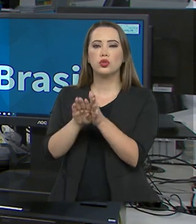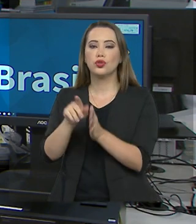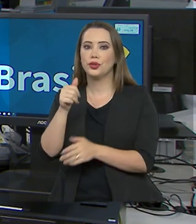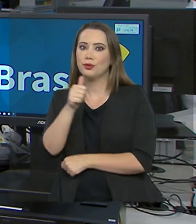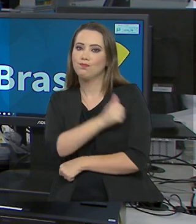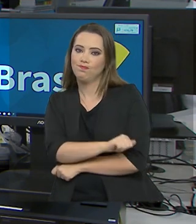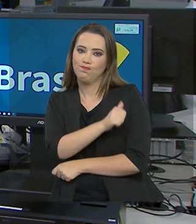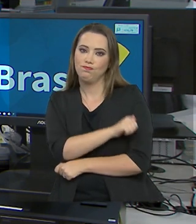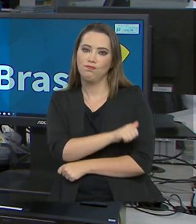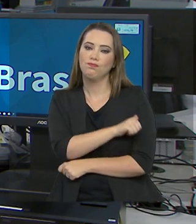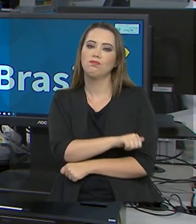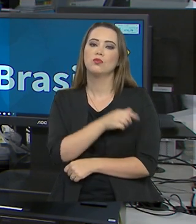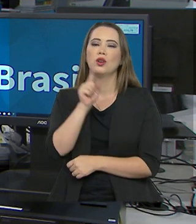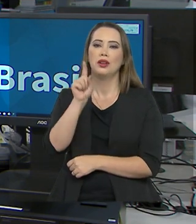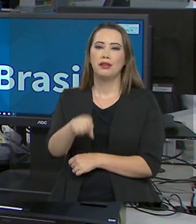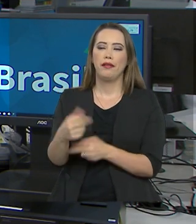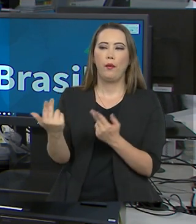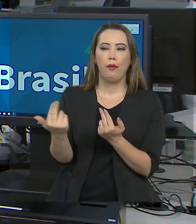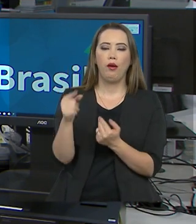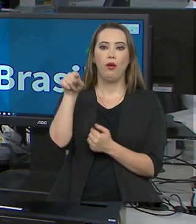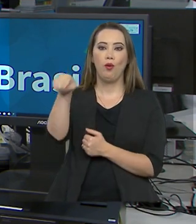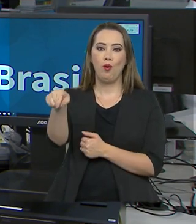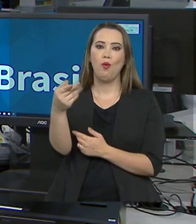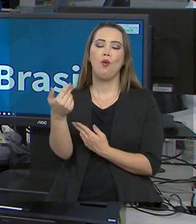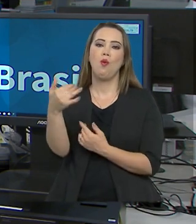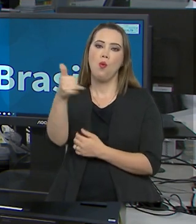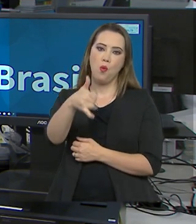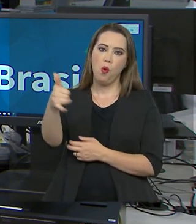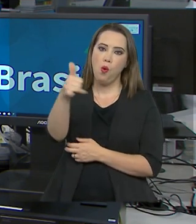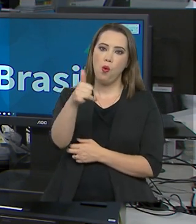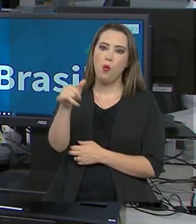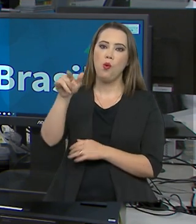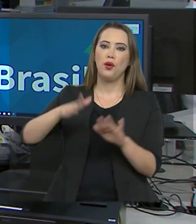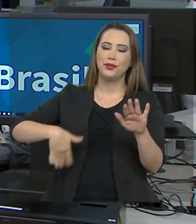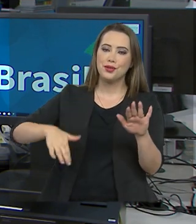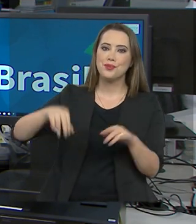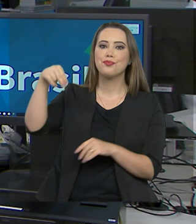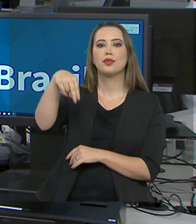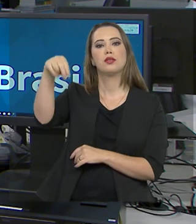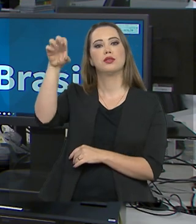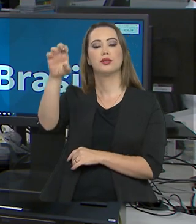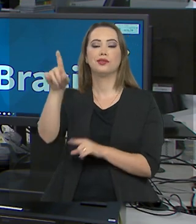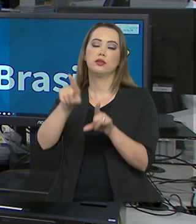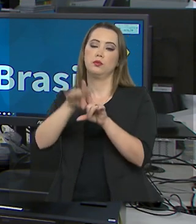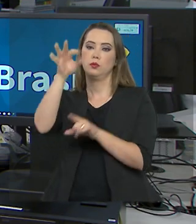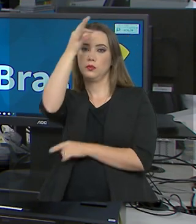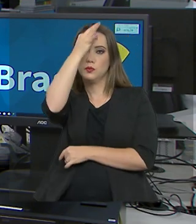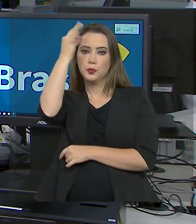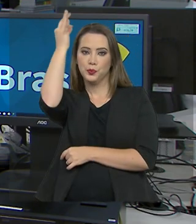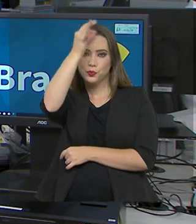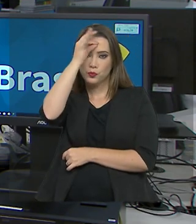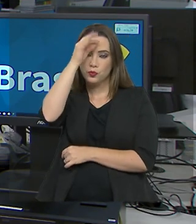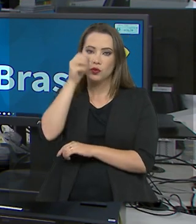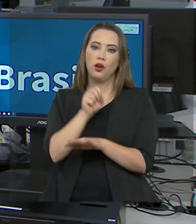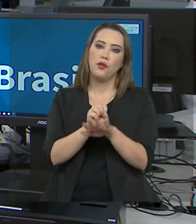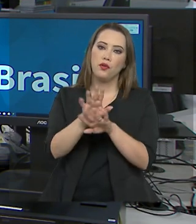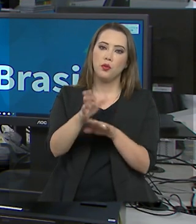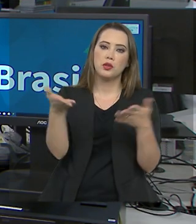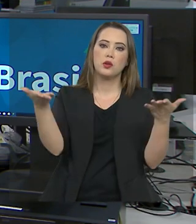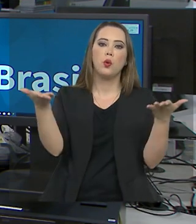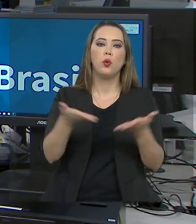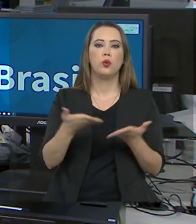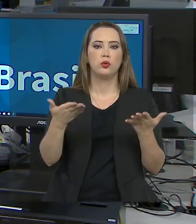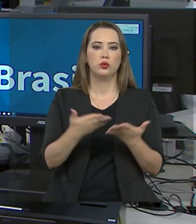do Rio de Janeiro no fim de semana é compatível com o material encontrado nas praias do Nordeste e do Espírito Santo. A informação foi